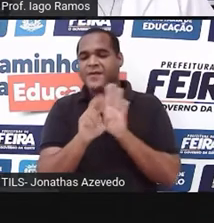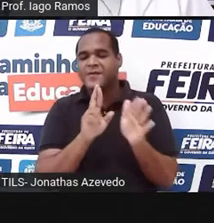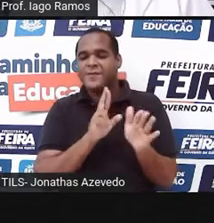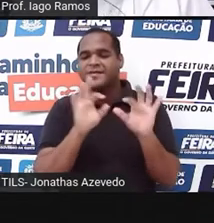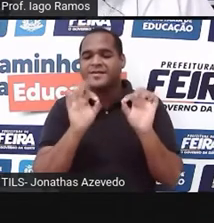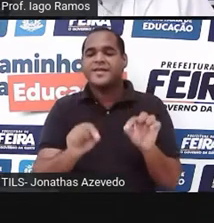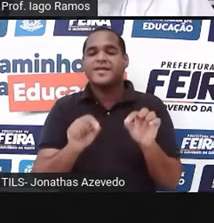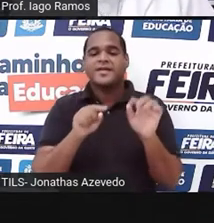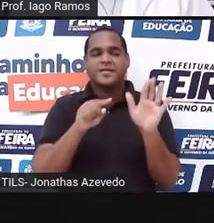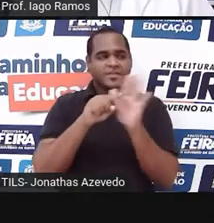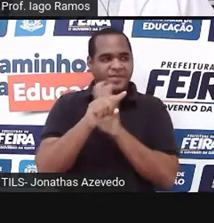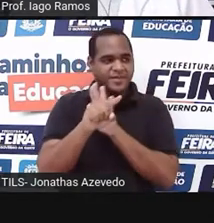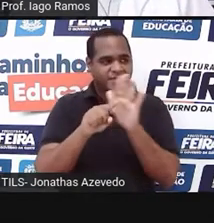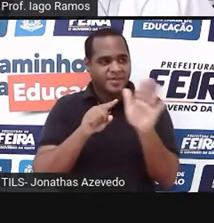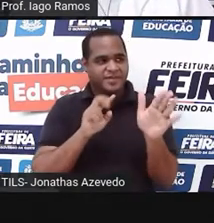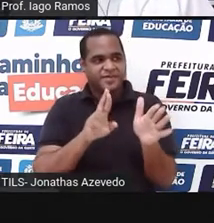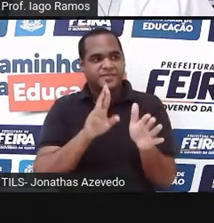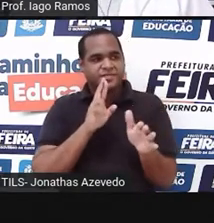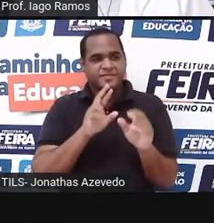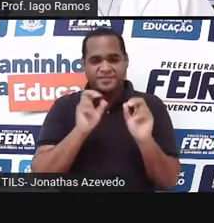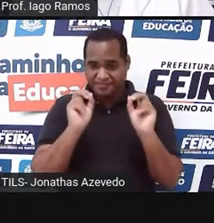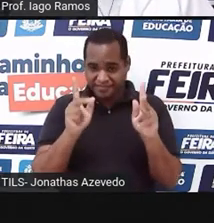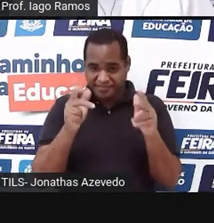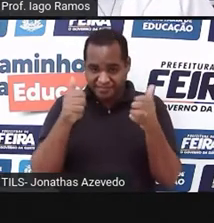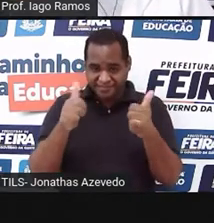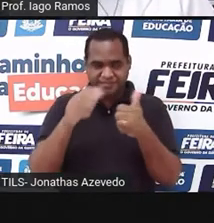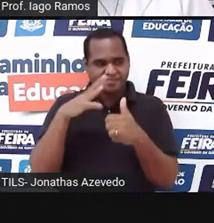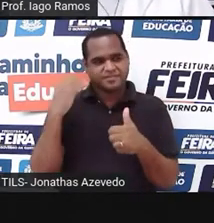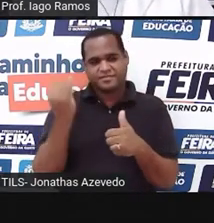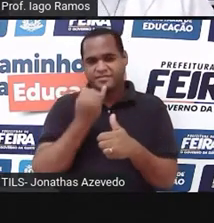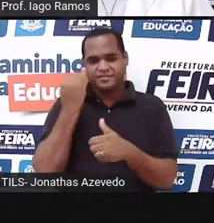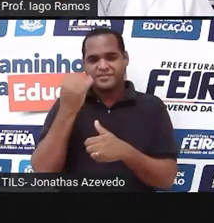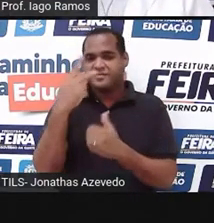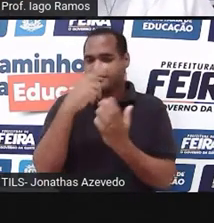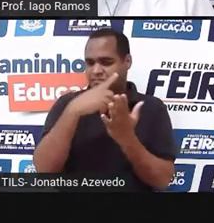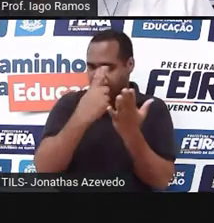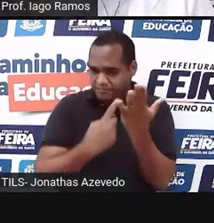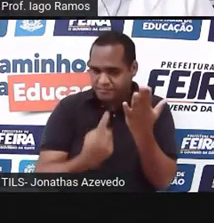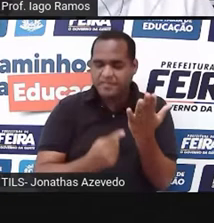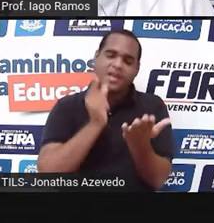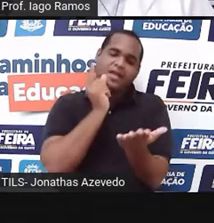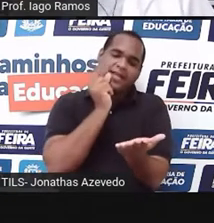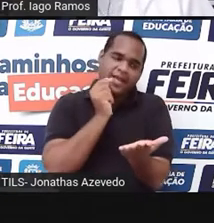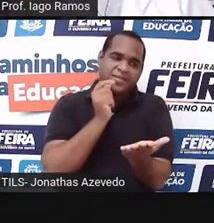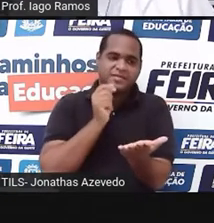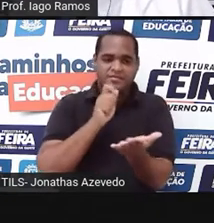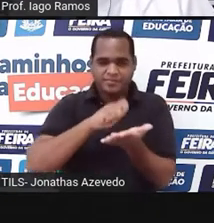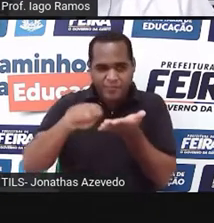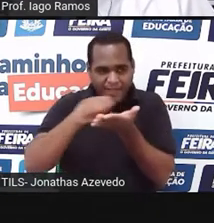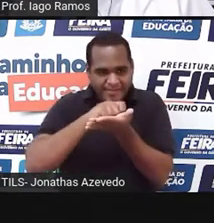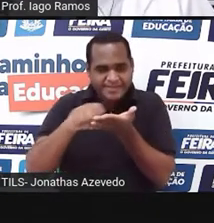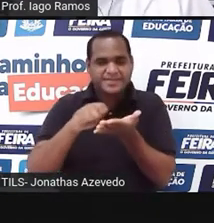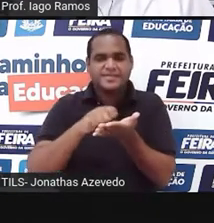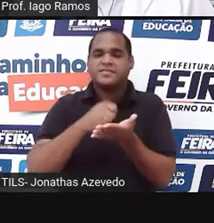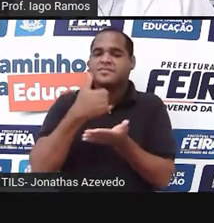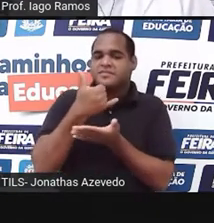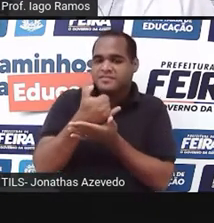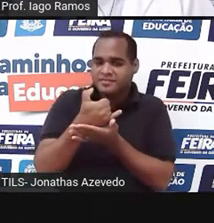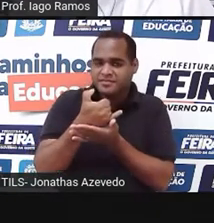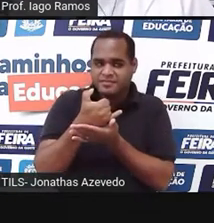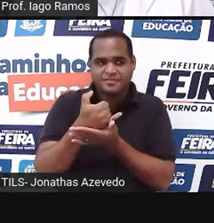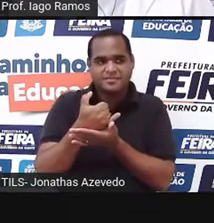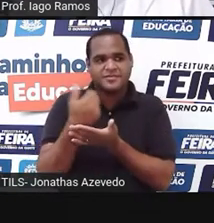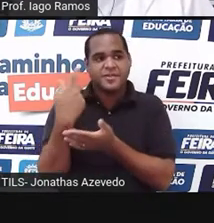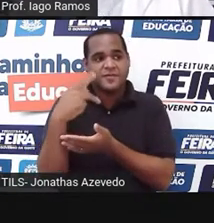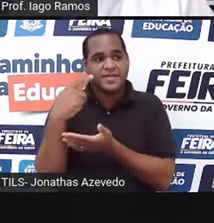famoso quiz, tá bom? O interessante é você ter seu caderno, seu lápis, borracha ou caneta, tá? Para que